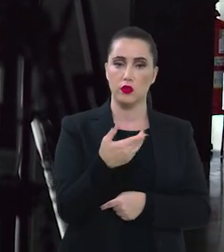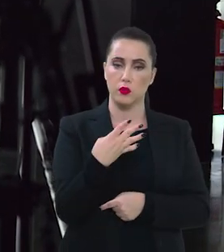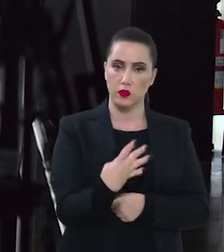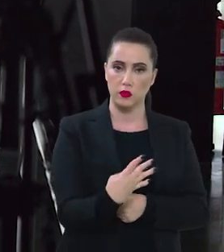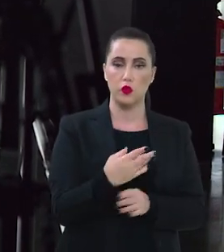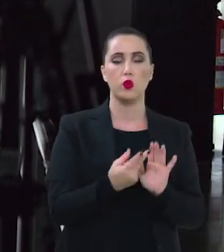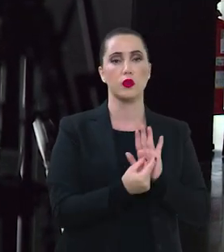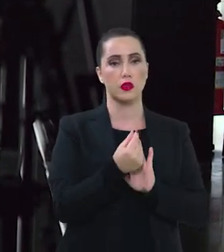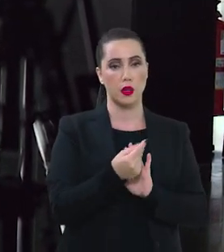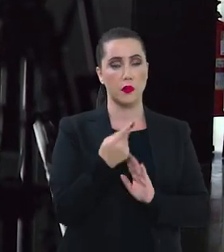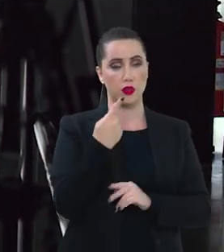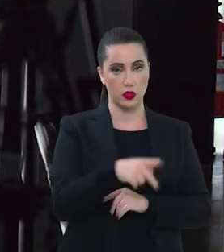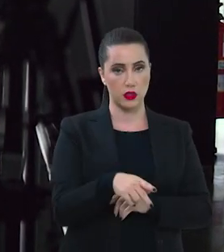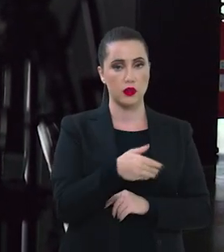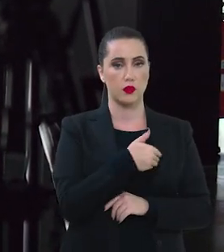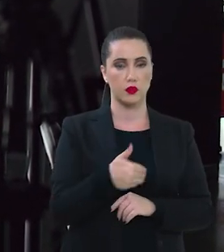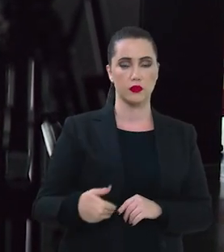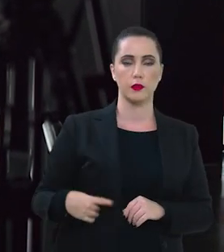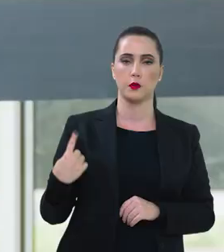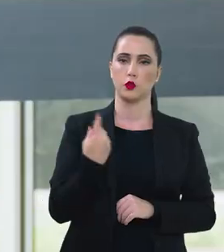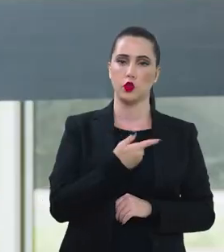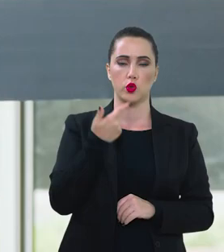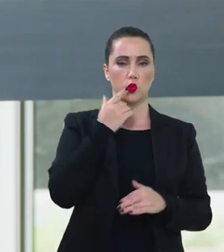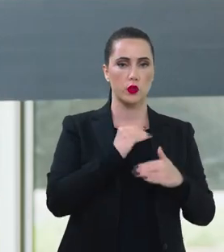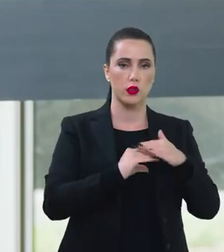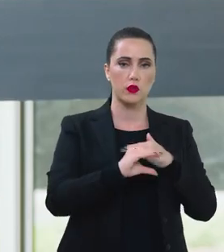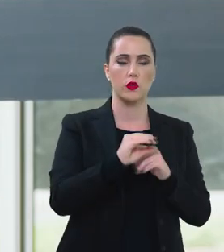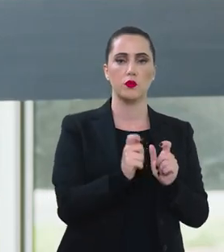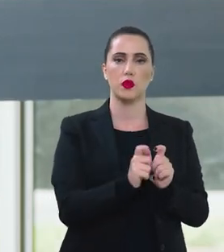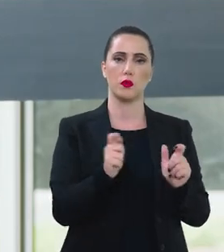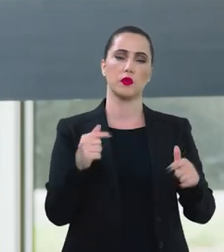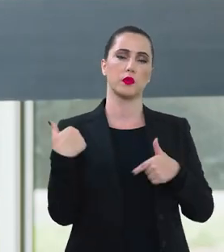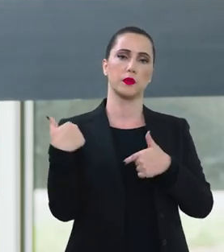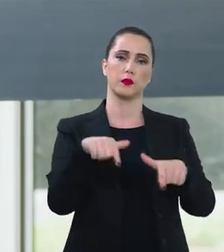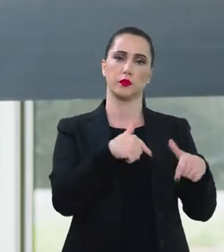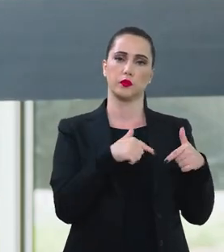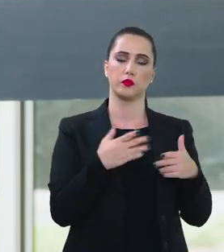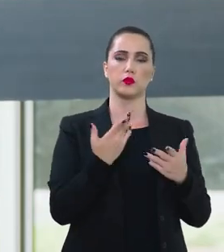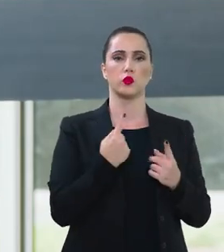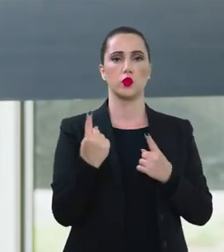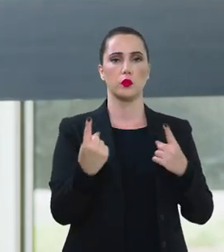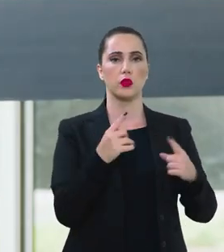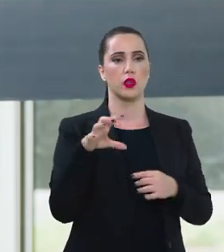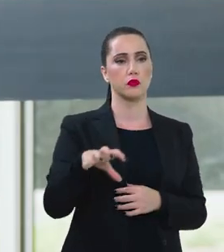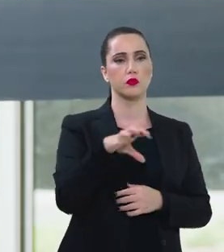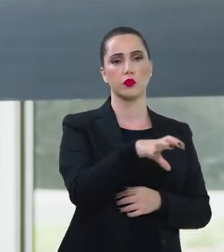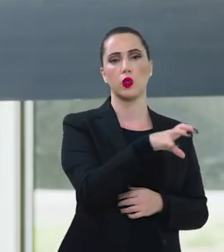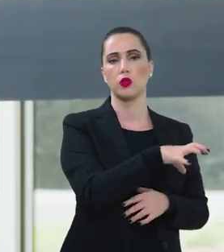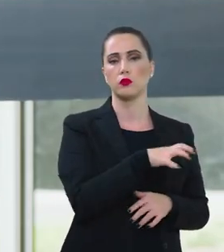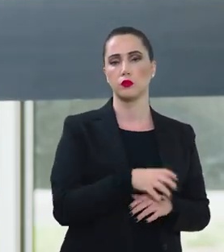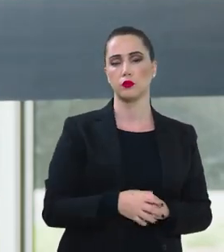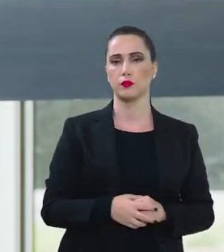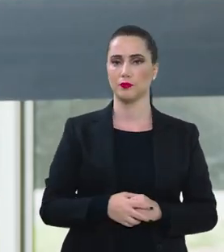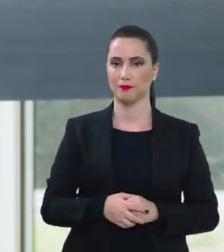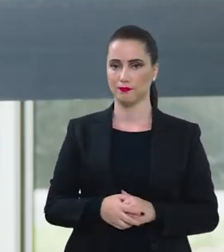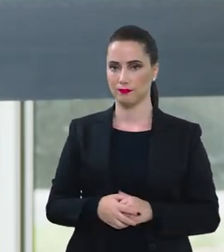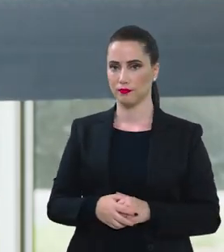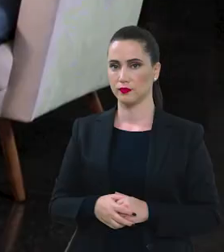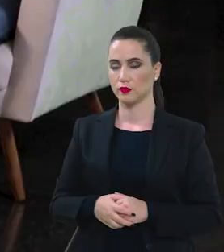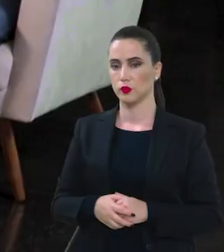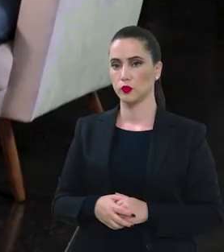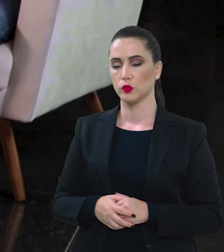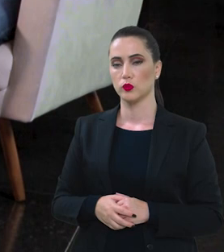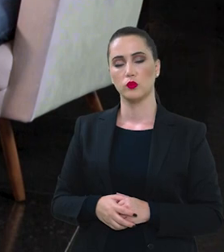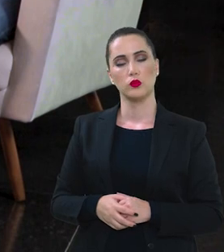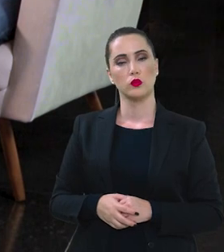a partir de 2024, com o orçamento já nesse governo, a gente tenha um investimento maior para trabalhar as ações em cada um desses eixos do programa.